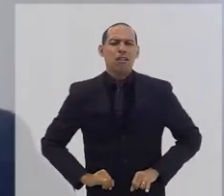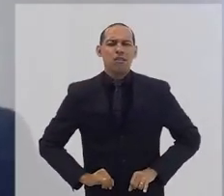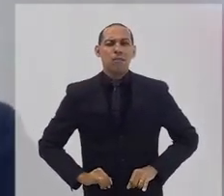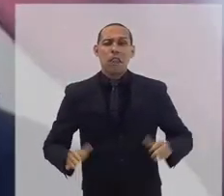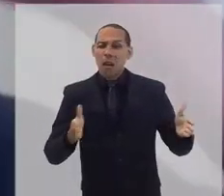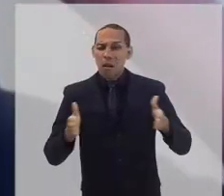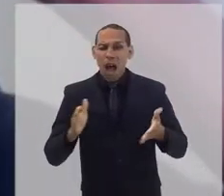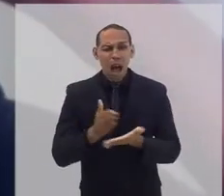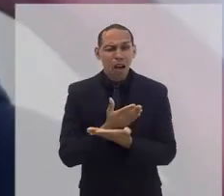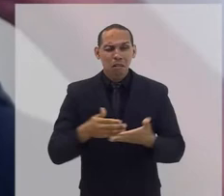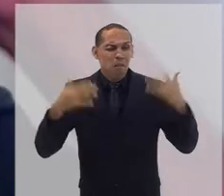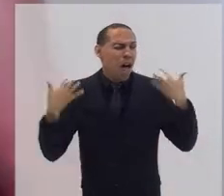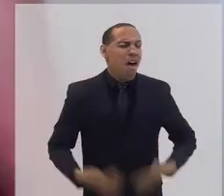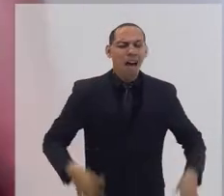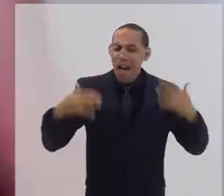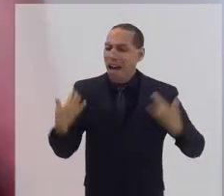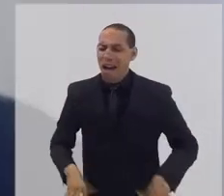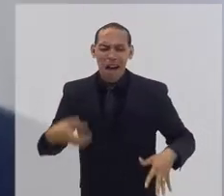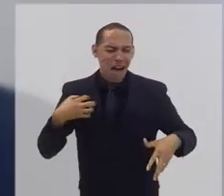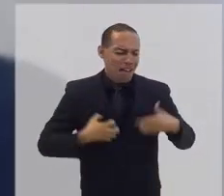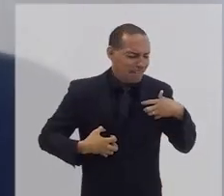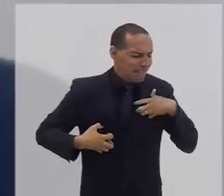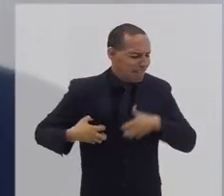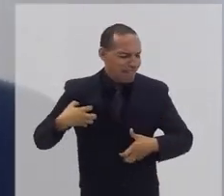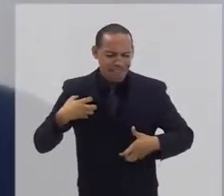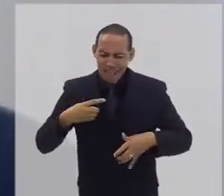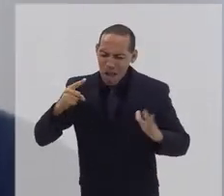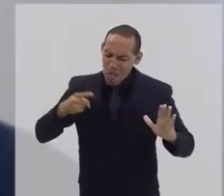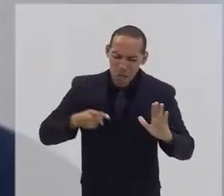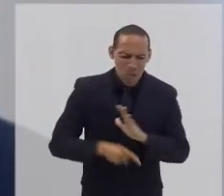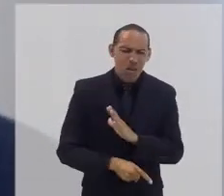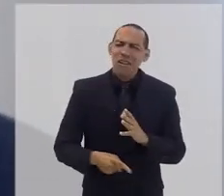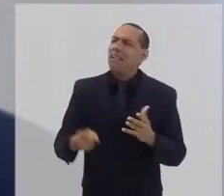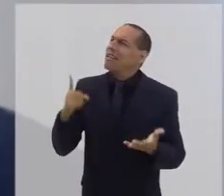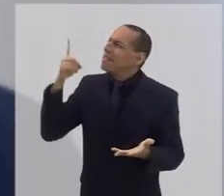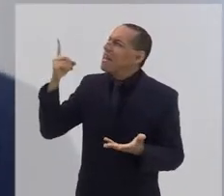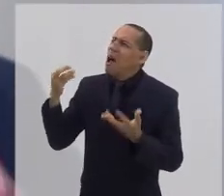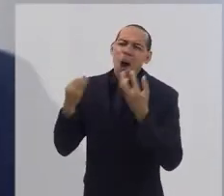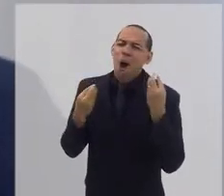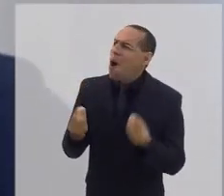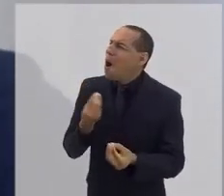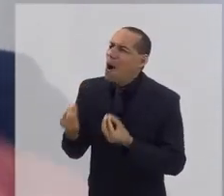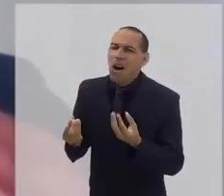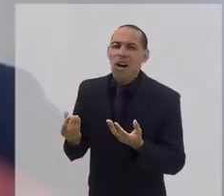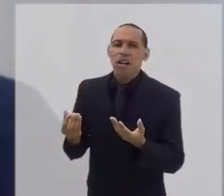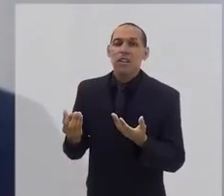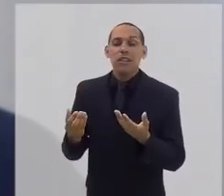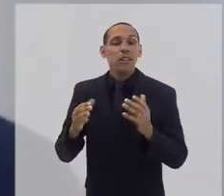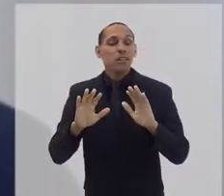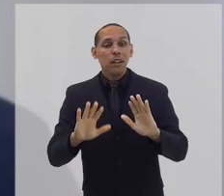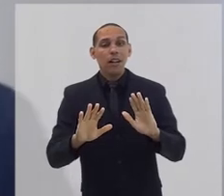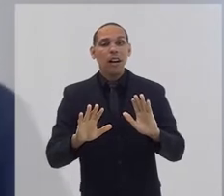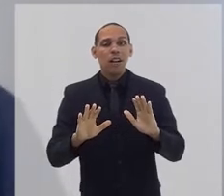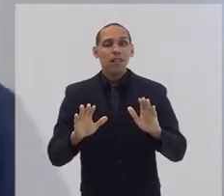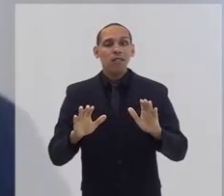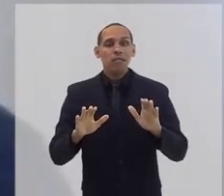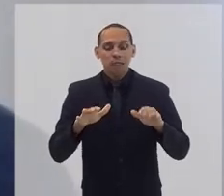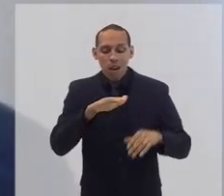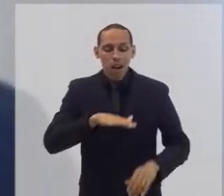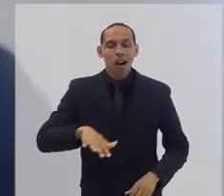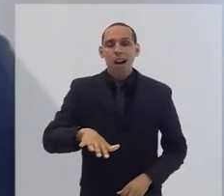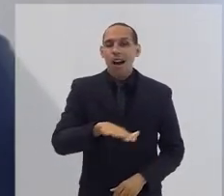assim, Deus? Só que, realmente, o ambiente de amor foi me ajudando a